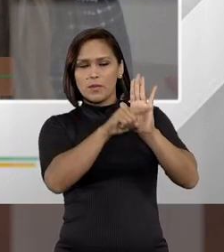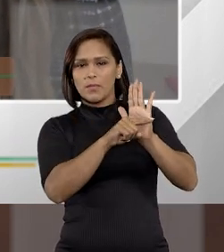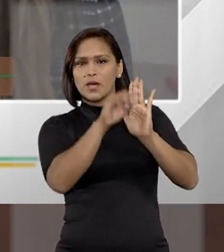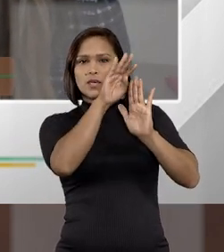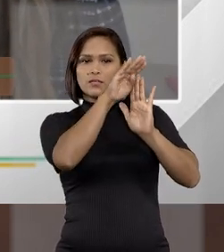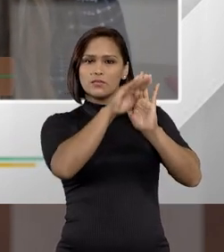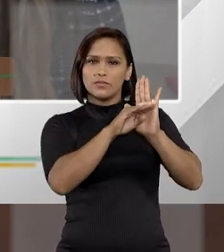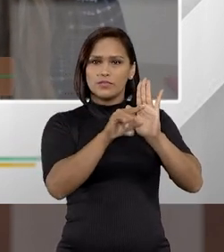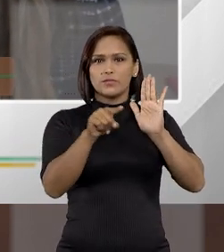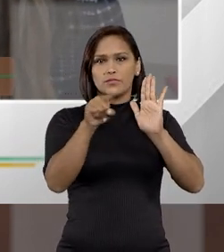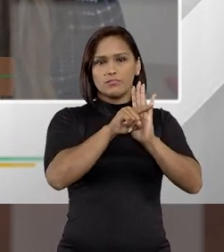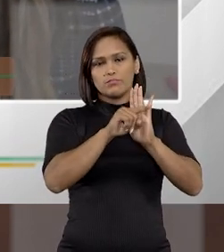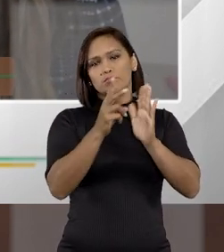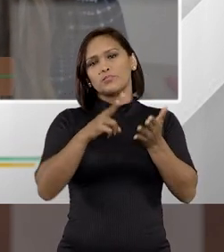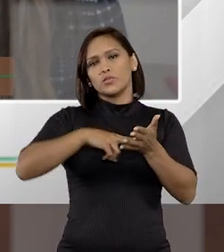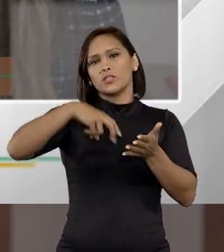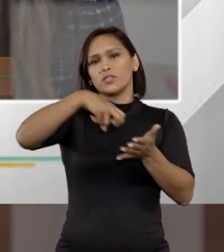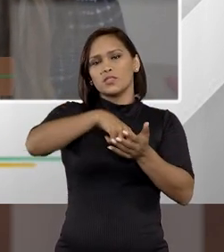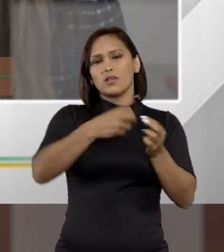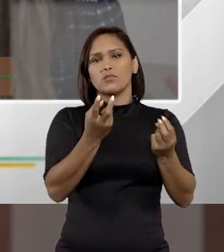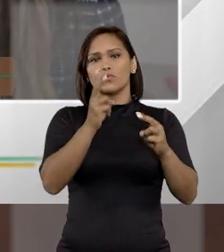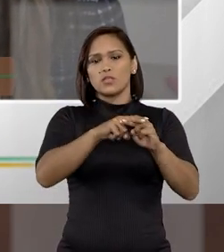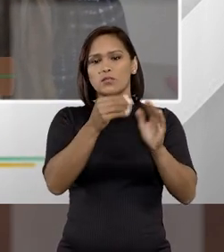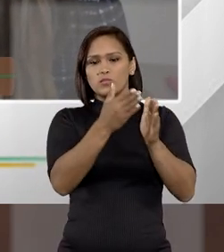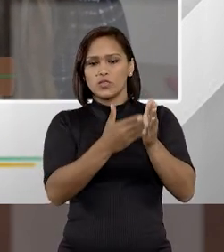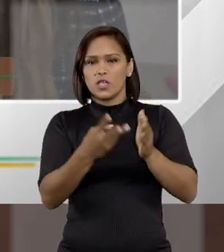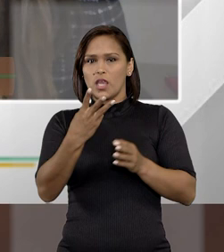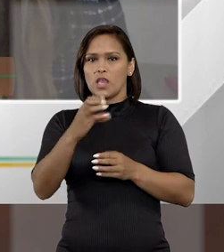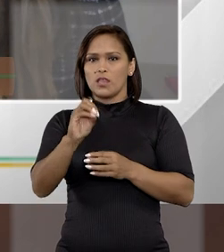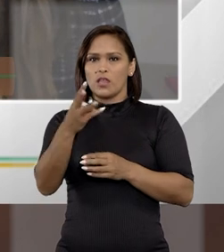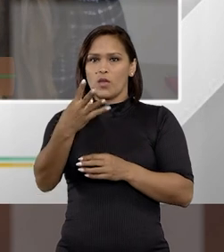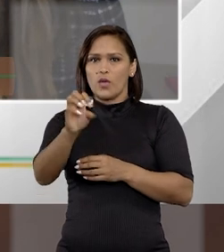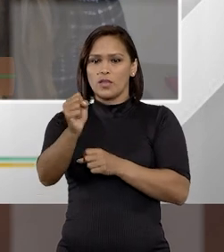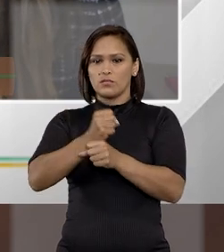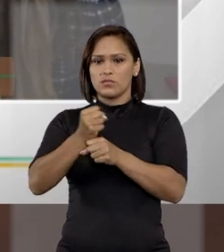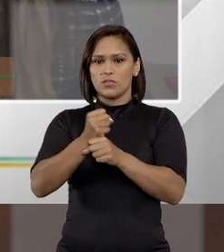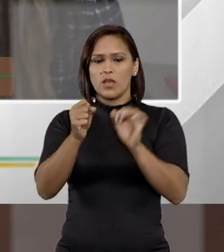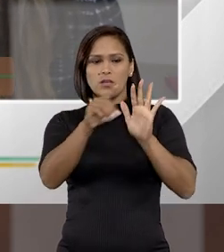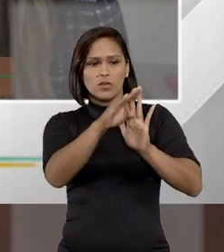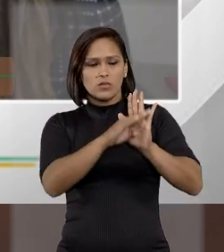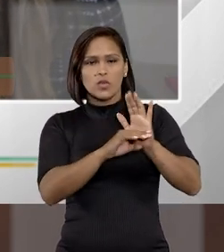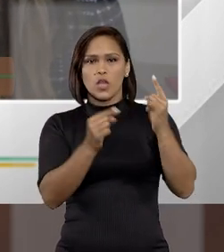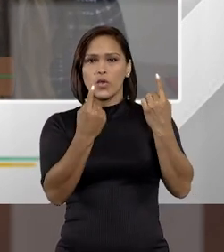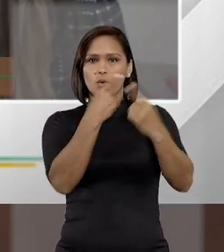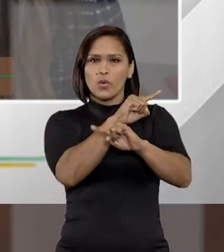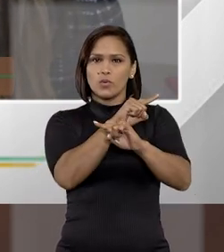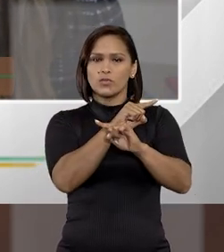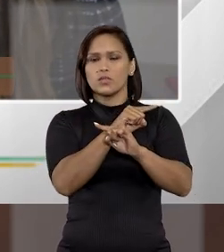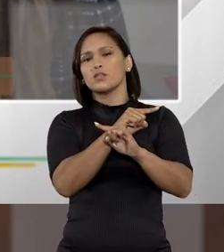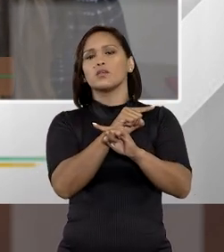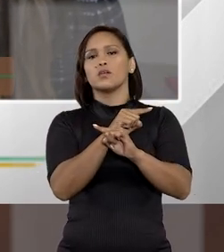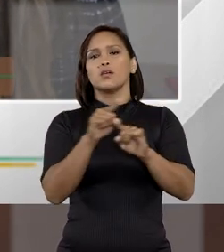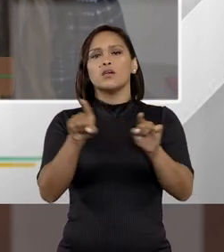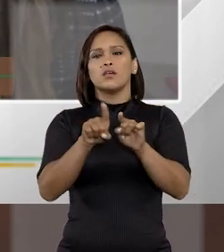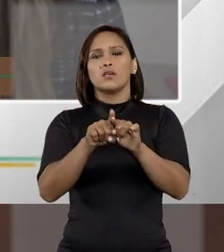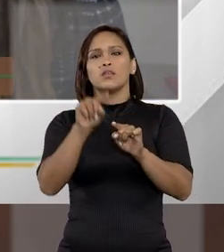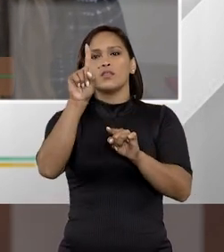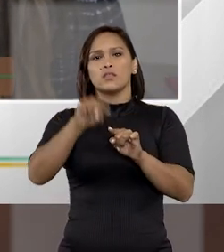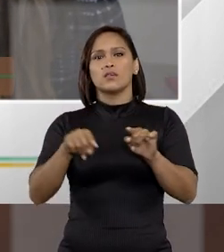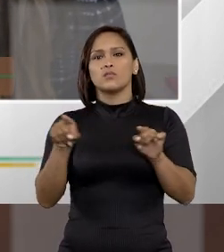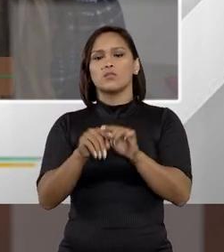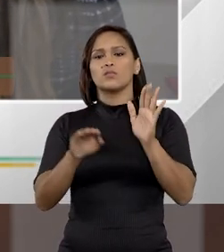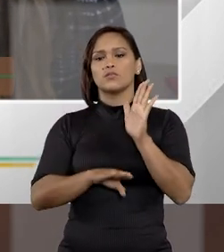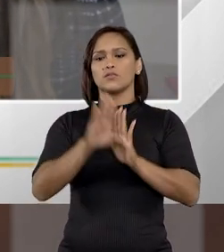essa ampliação da punição e do tempo de pena sem que seja trazida qualquer contrapartida em